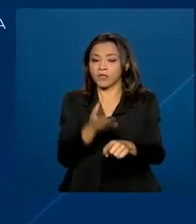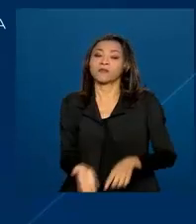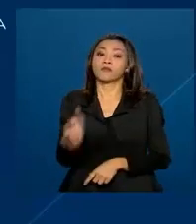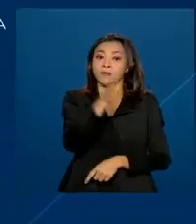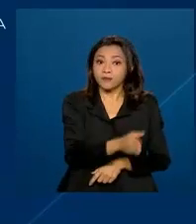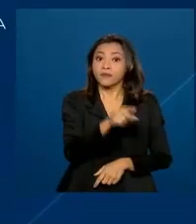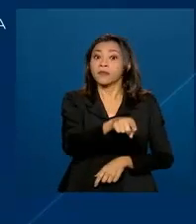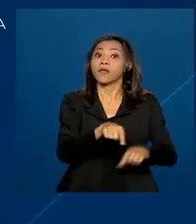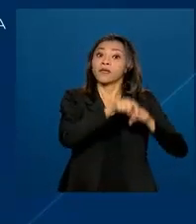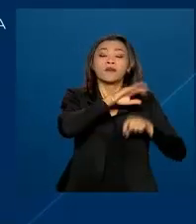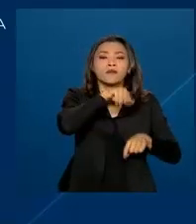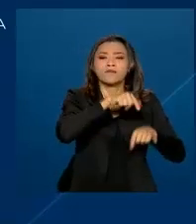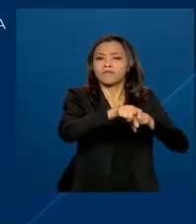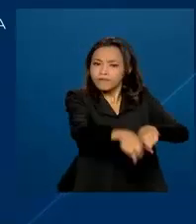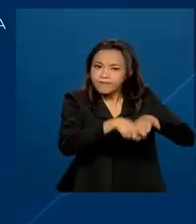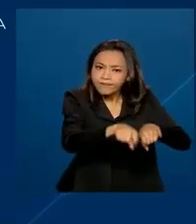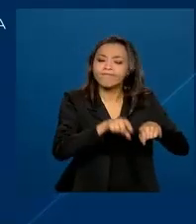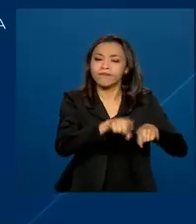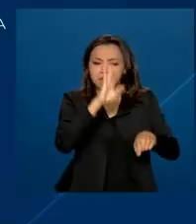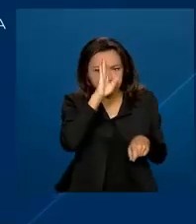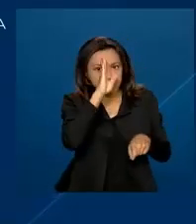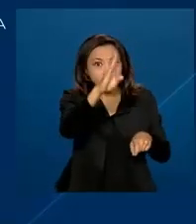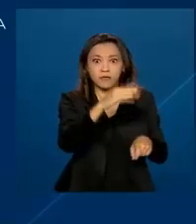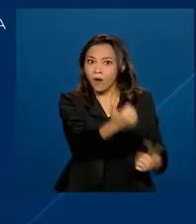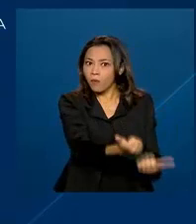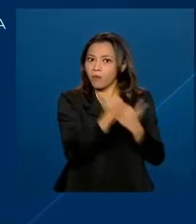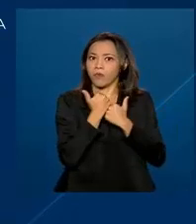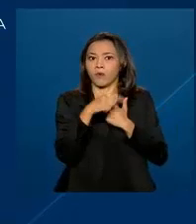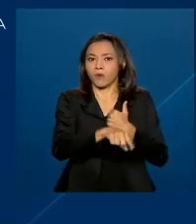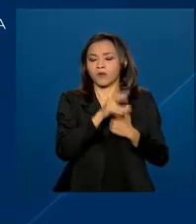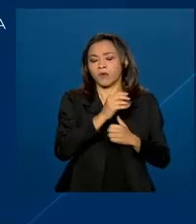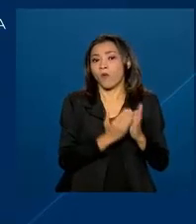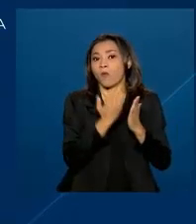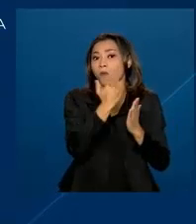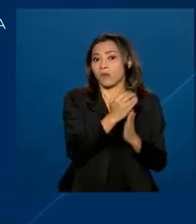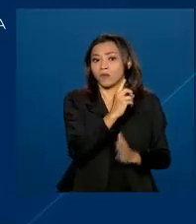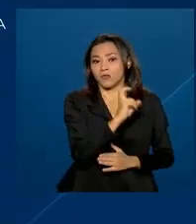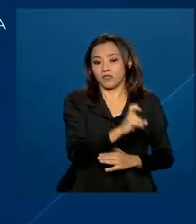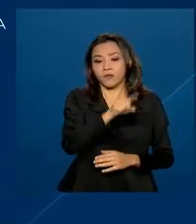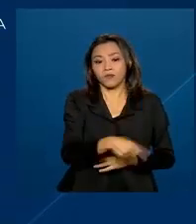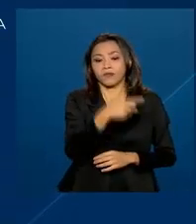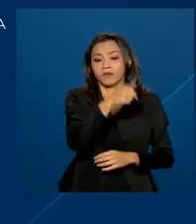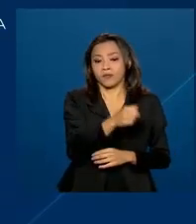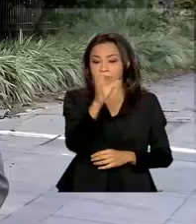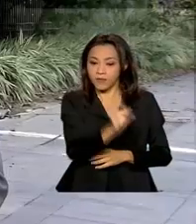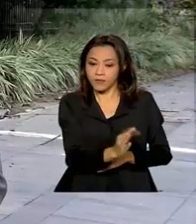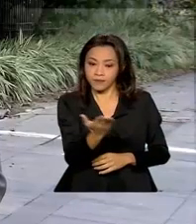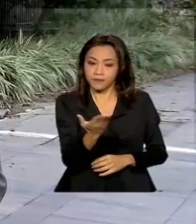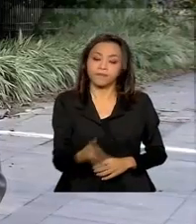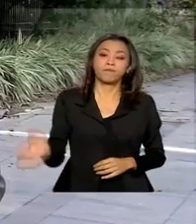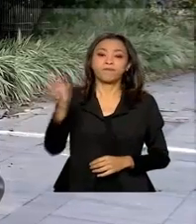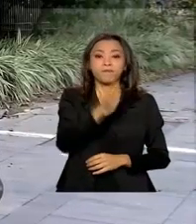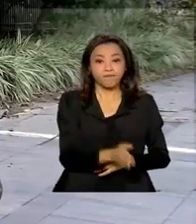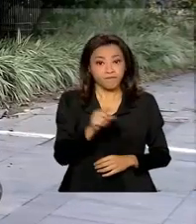mais uma vez, a agropecuária foi o principal motor do PIB, com um crescimento de 5,7%. O